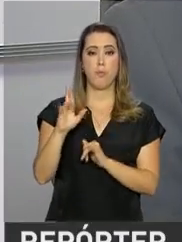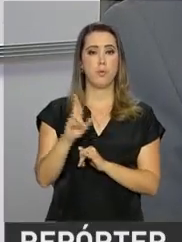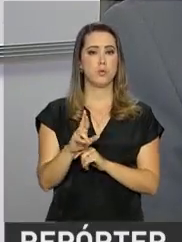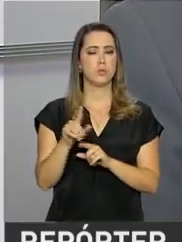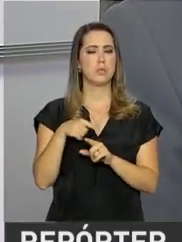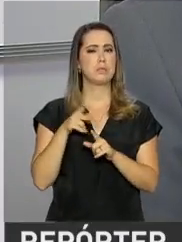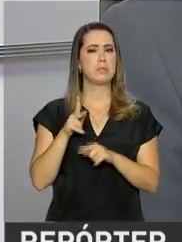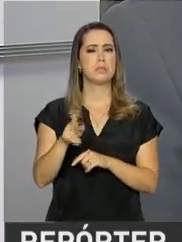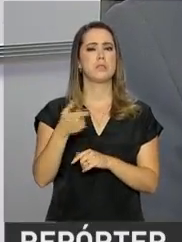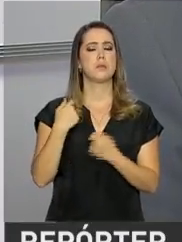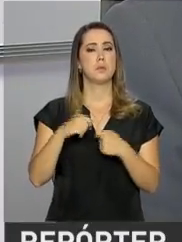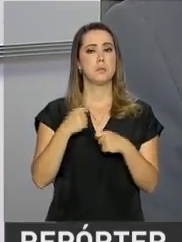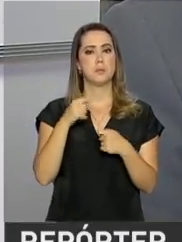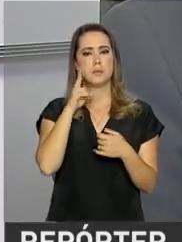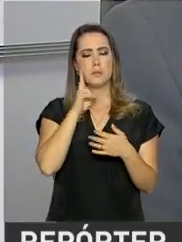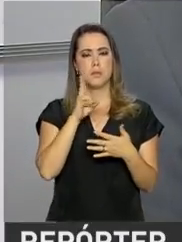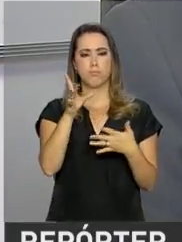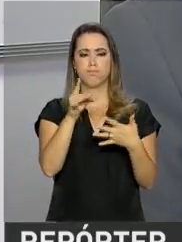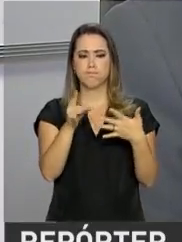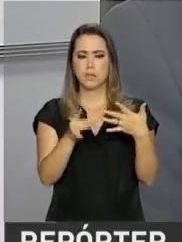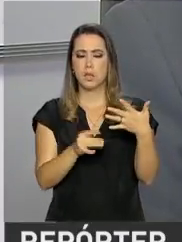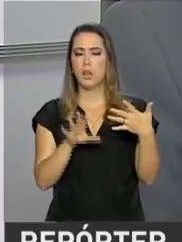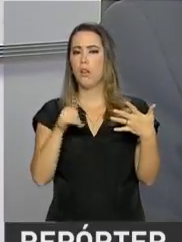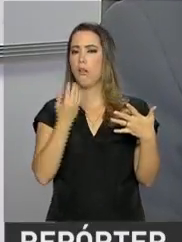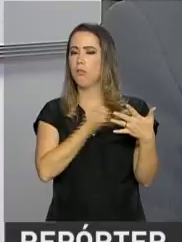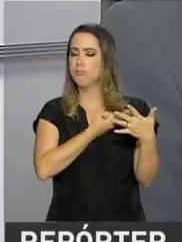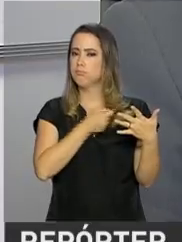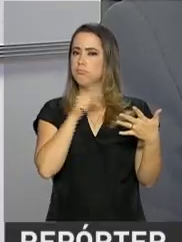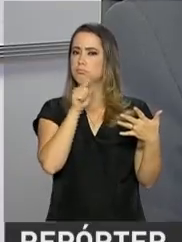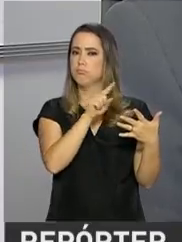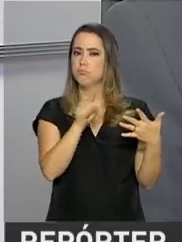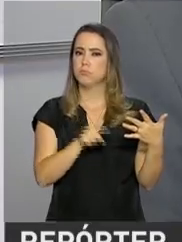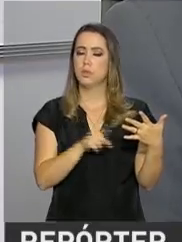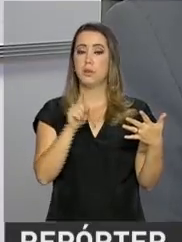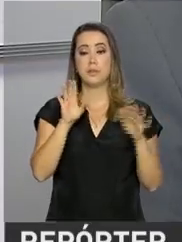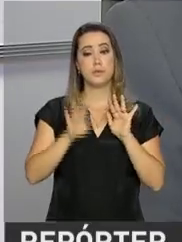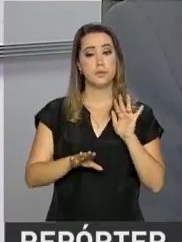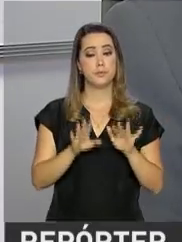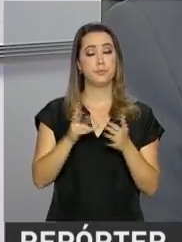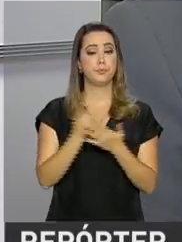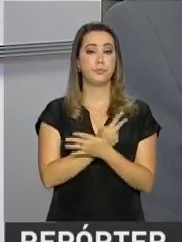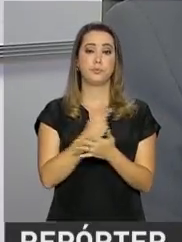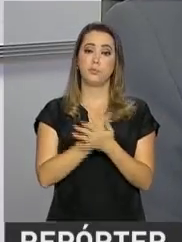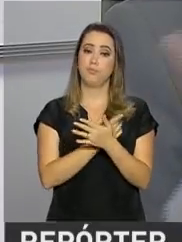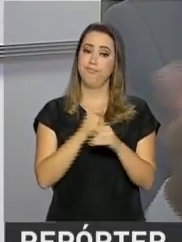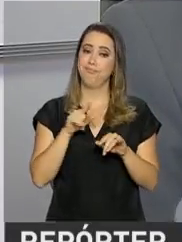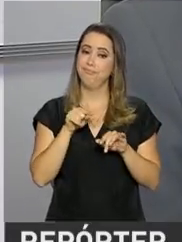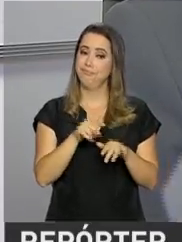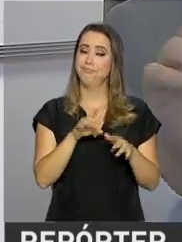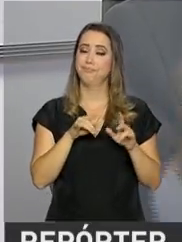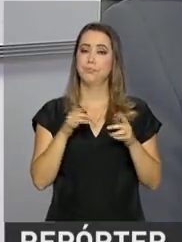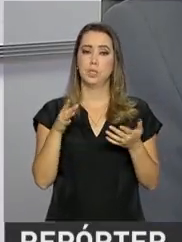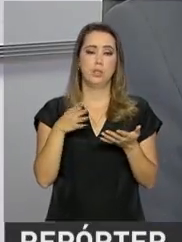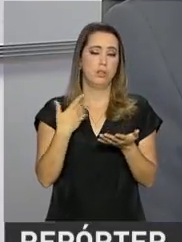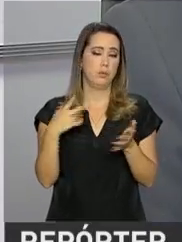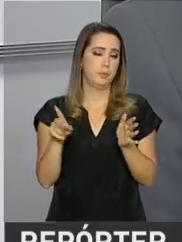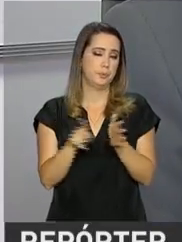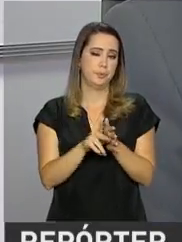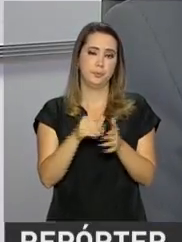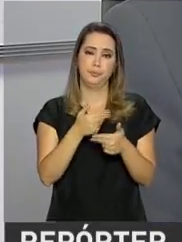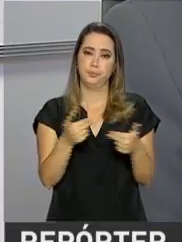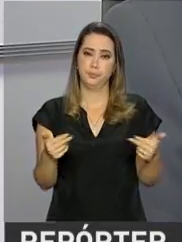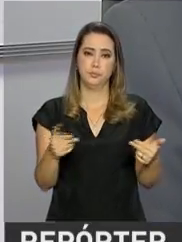importante a gente sempre conferir os dados. E isso é um erro bastante comum. Muitas pessoas não conferem os dados e acabam errando no próprio